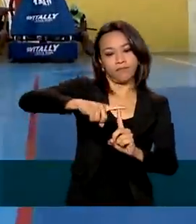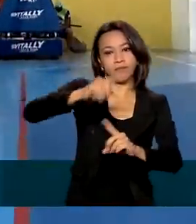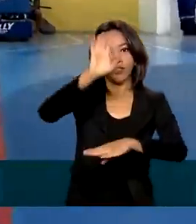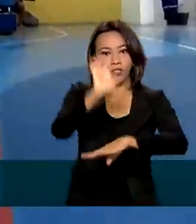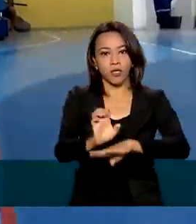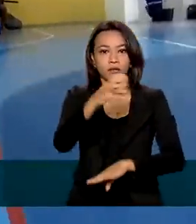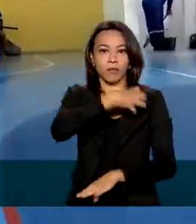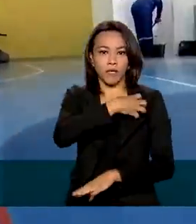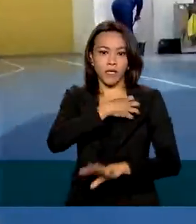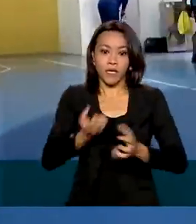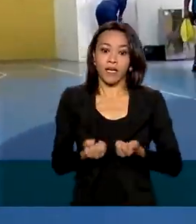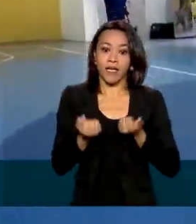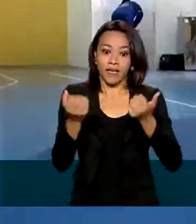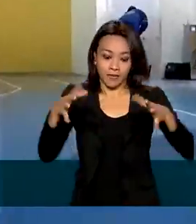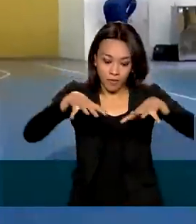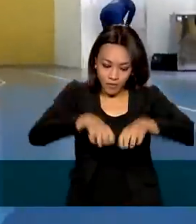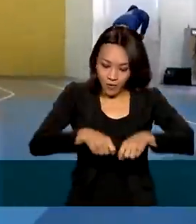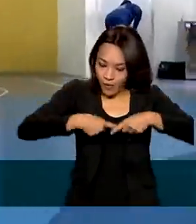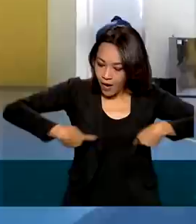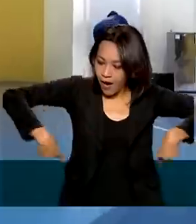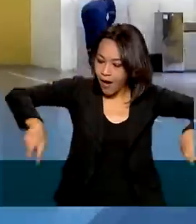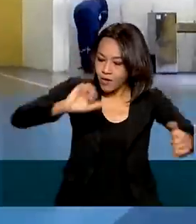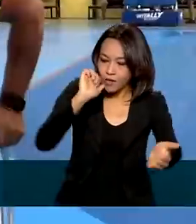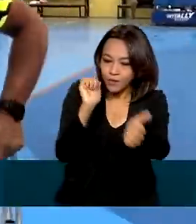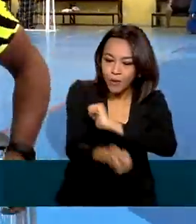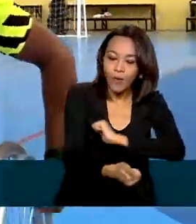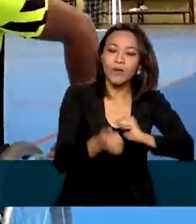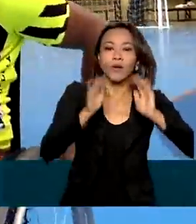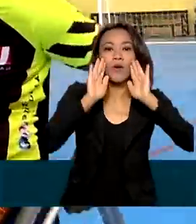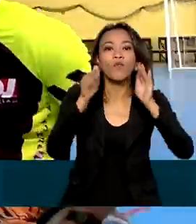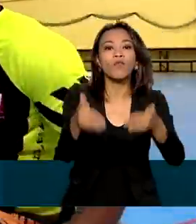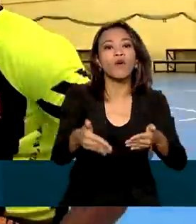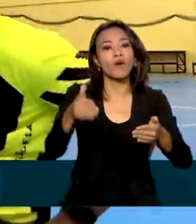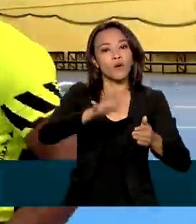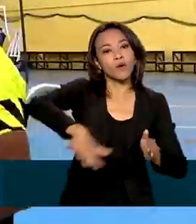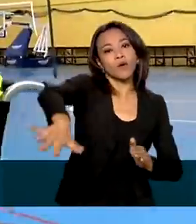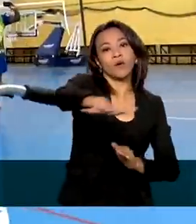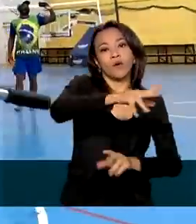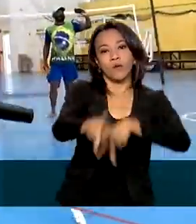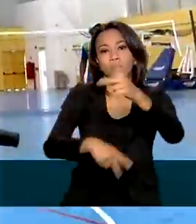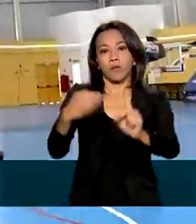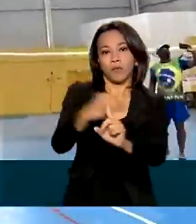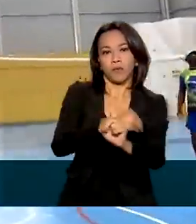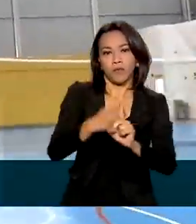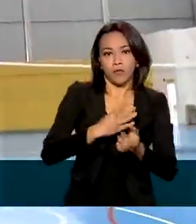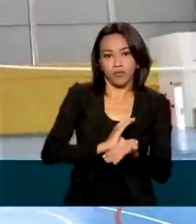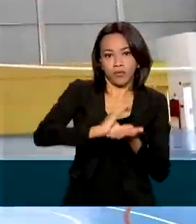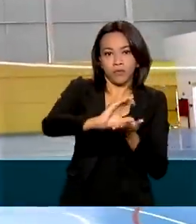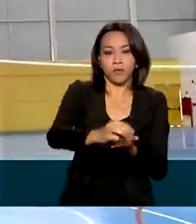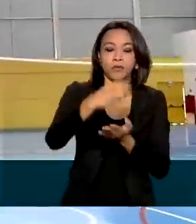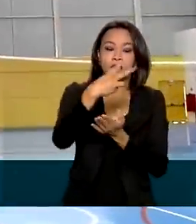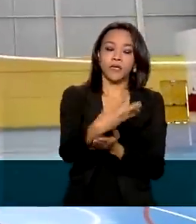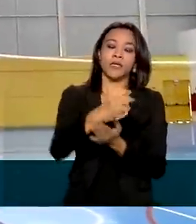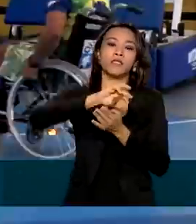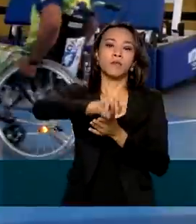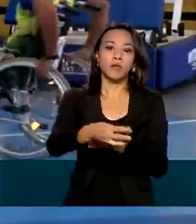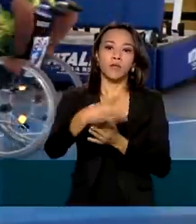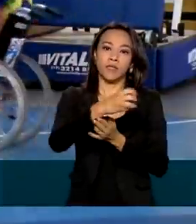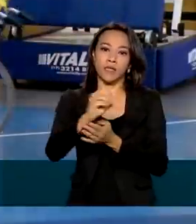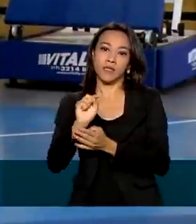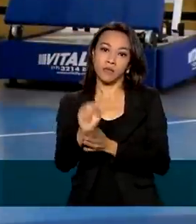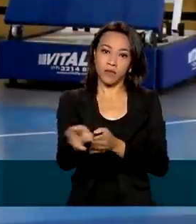um complexo esportivo com foco na população vulnerável. Um investimento federal de 3 milhões e 300 mil reais.